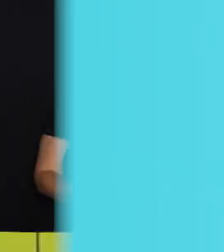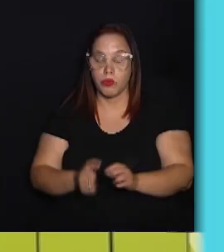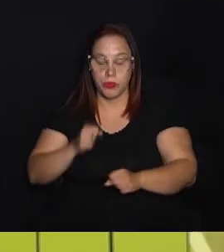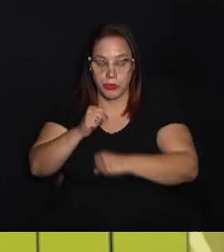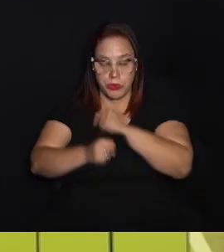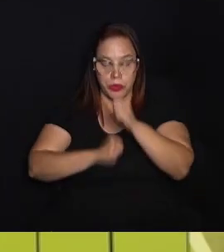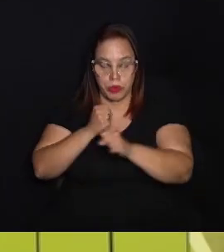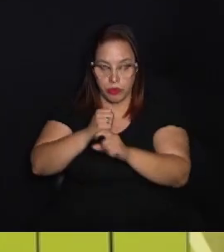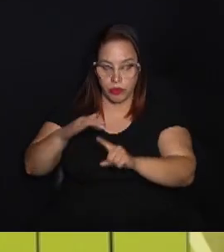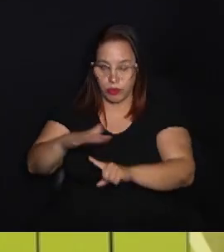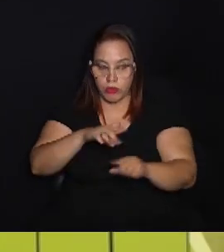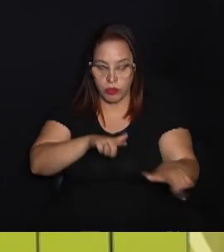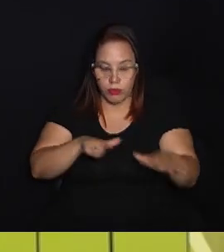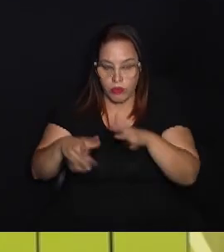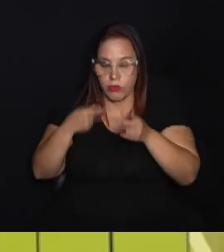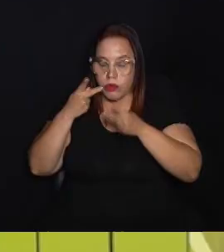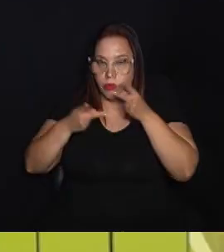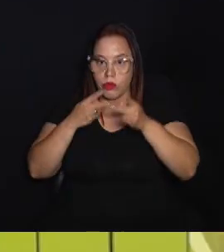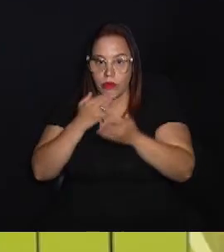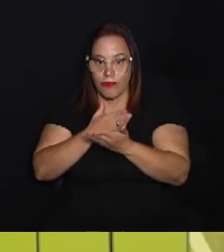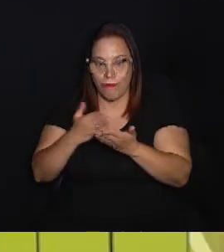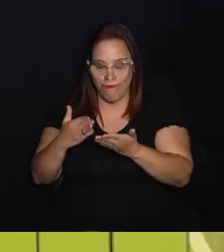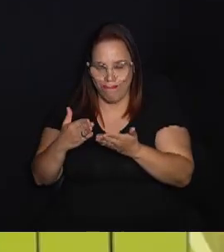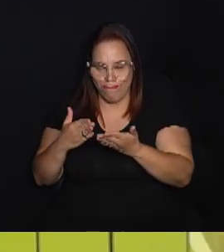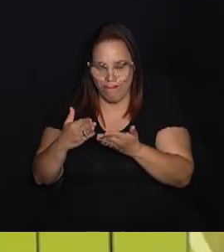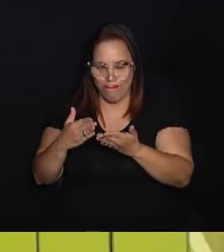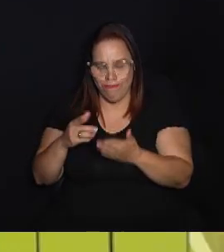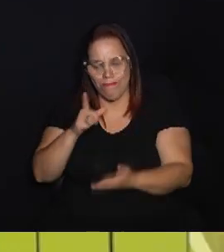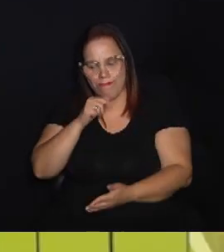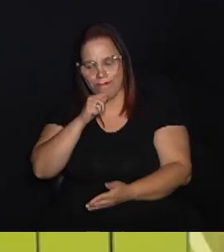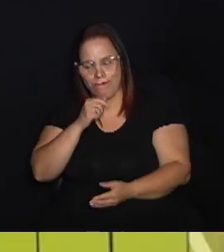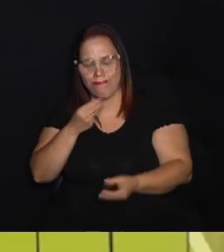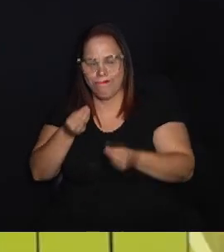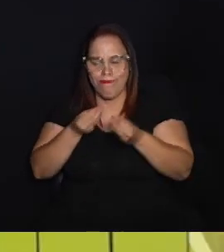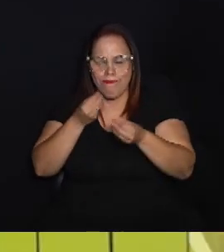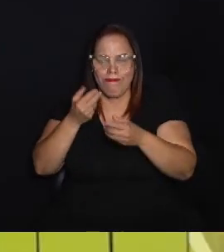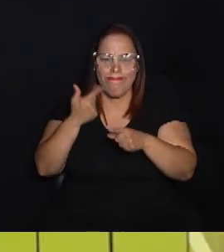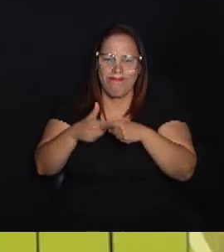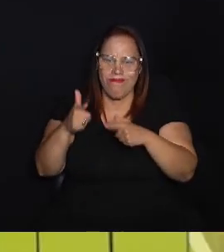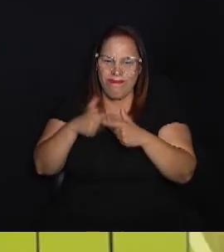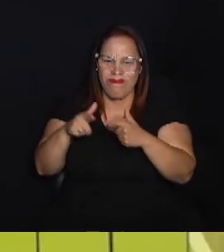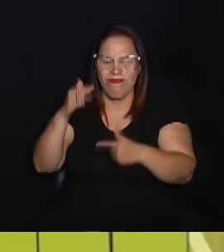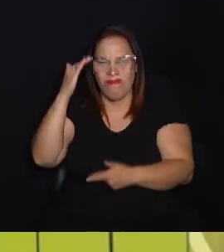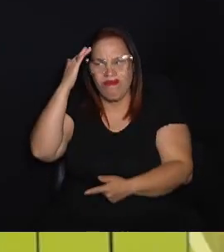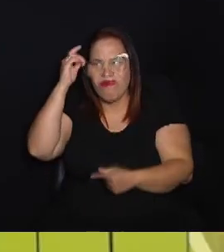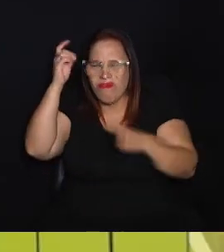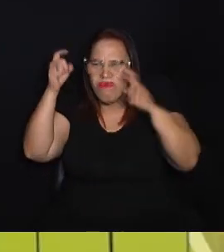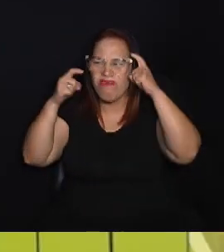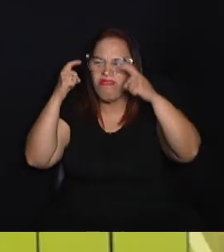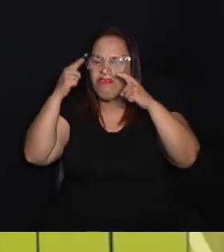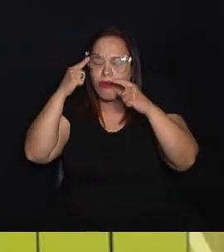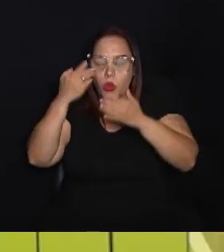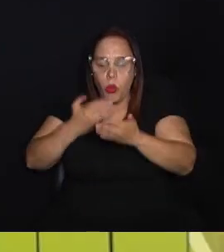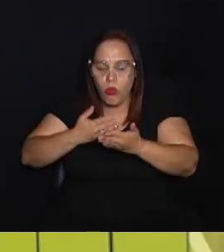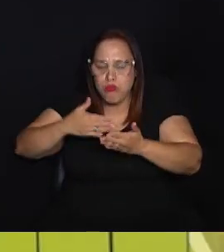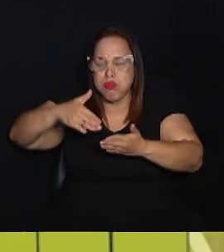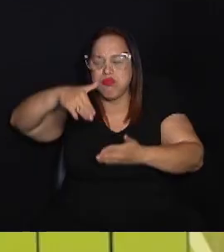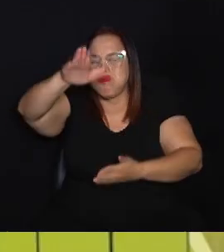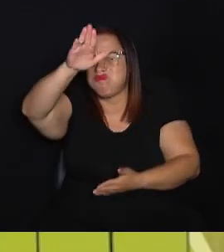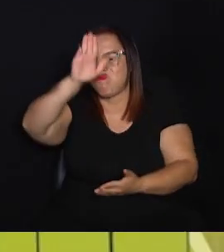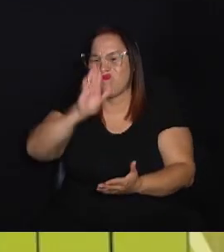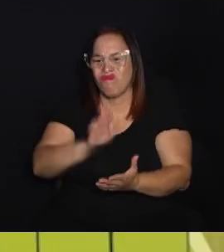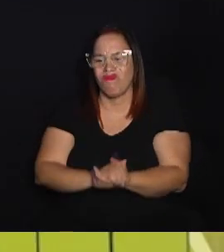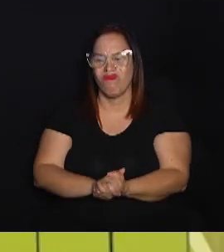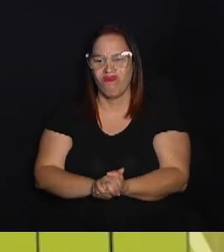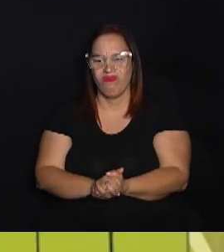No Giro Ambiental dessa semana a gente vai falar sobre desperdício de água. Um problema que todo mundo se preocupa, mas a gente tem que avançar muito